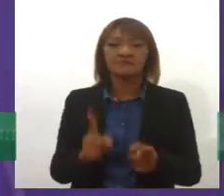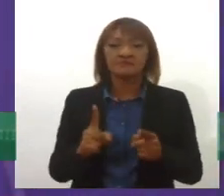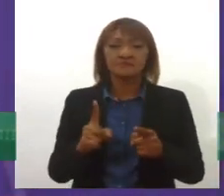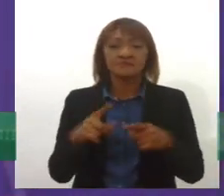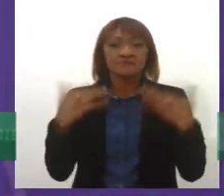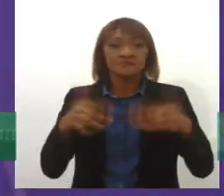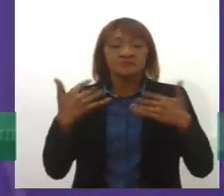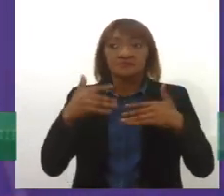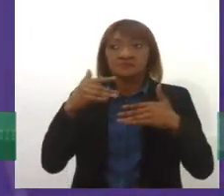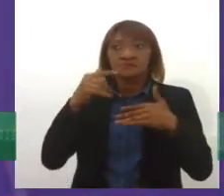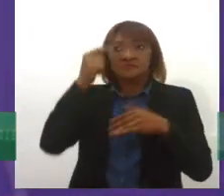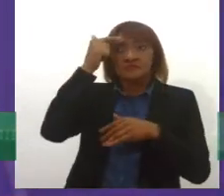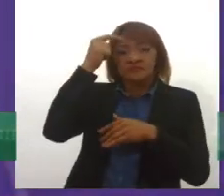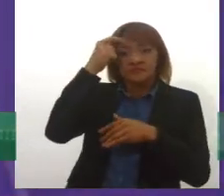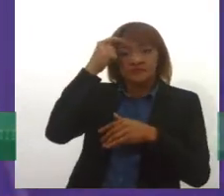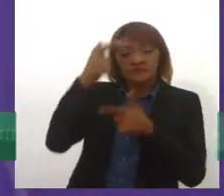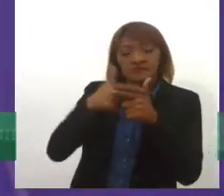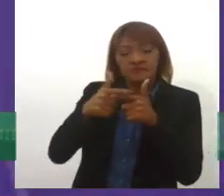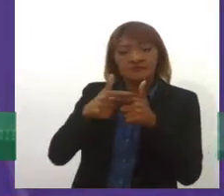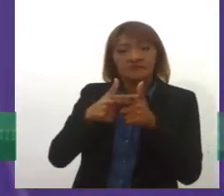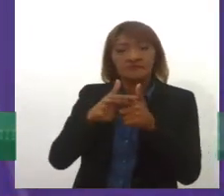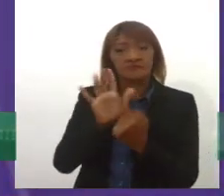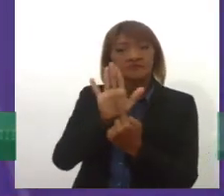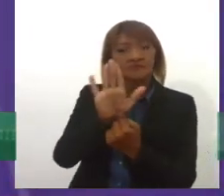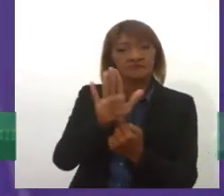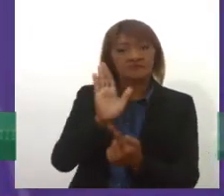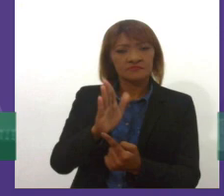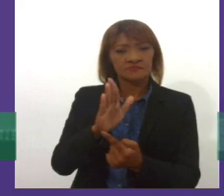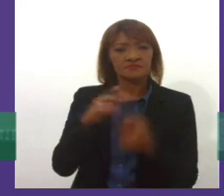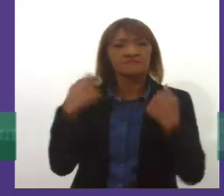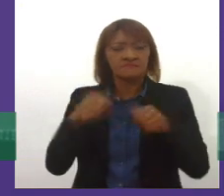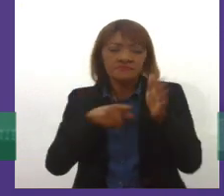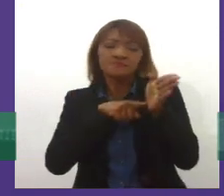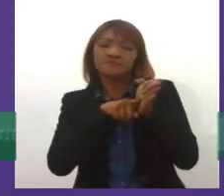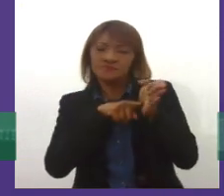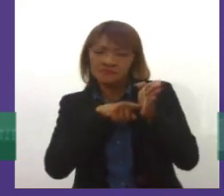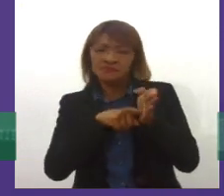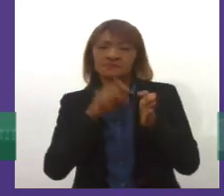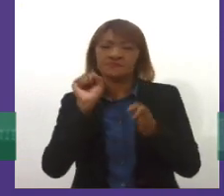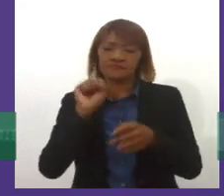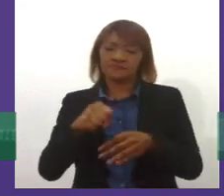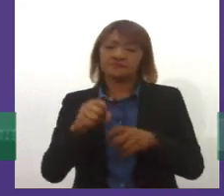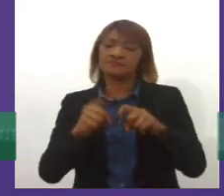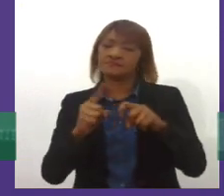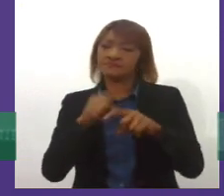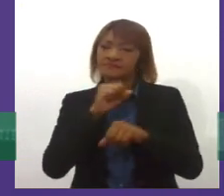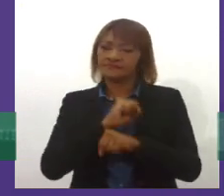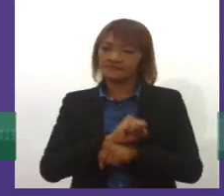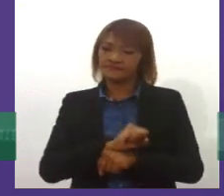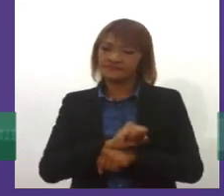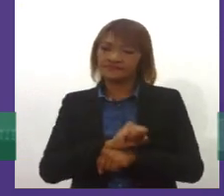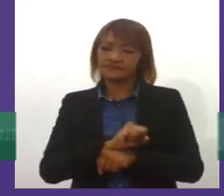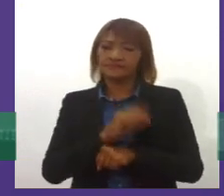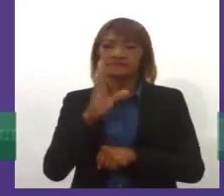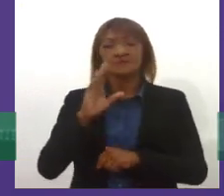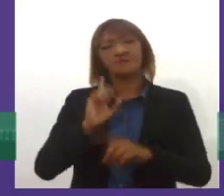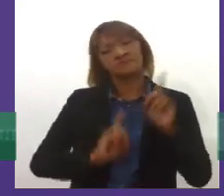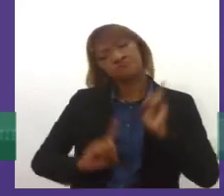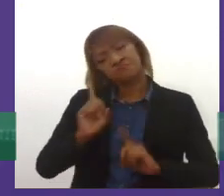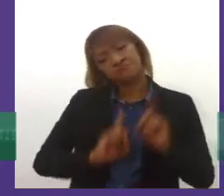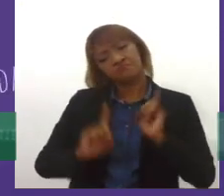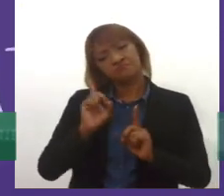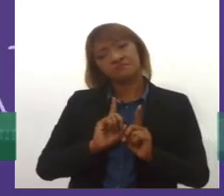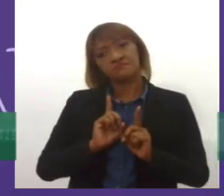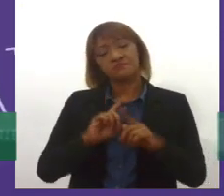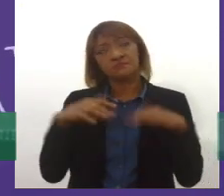mentais estão aí e precisam ser diagnosticados e tratados. A depressão é um dos